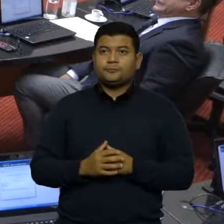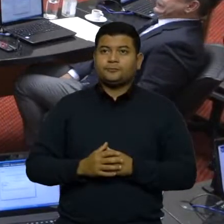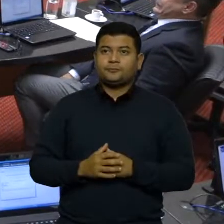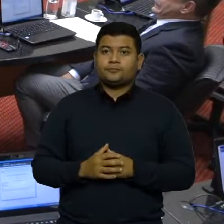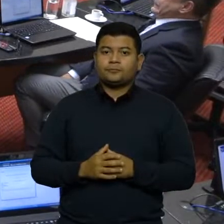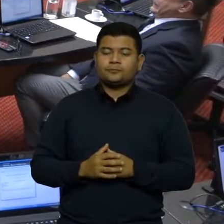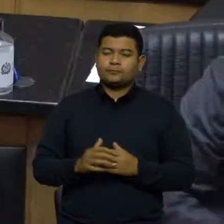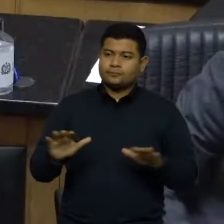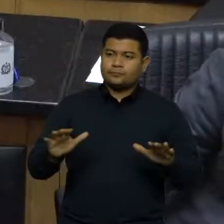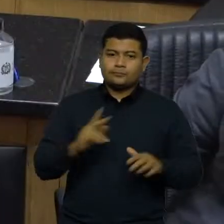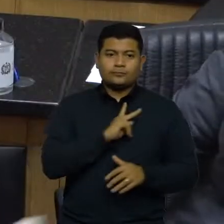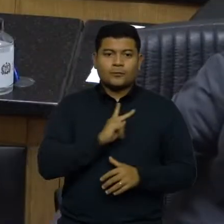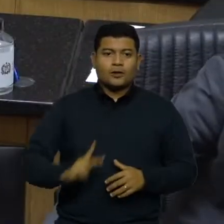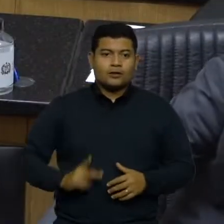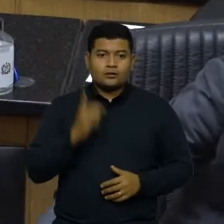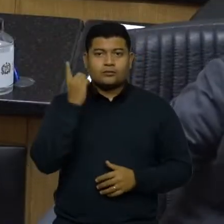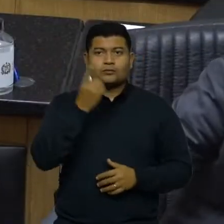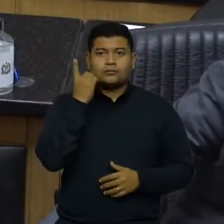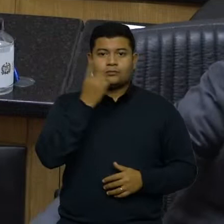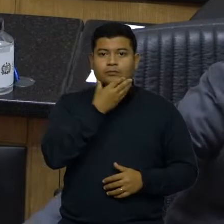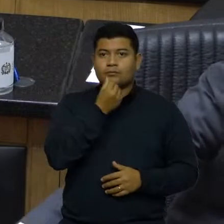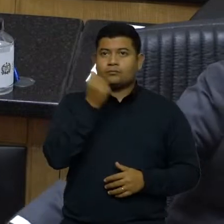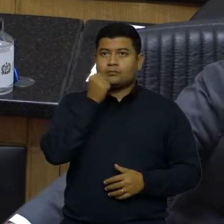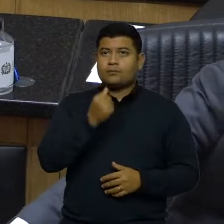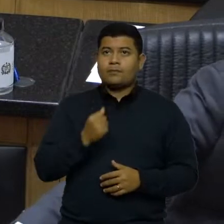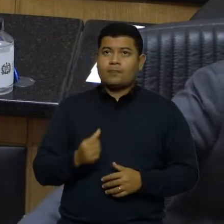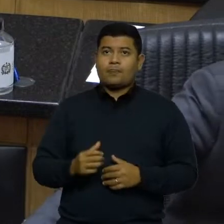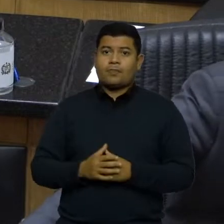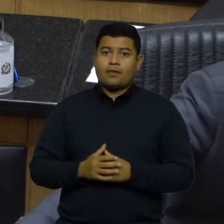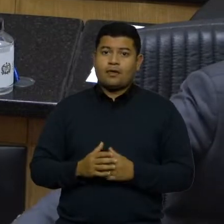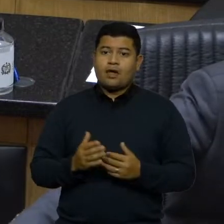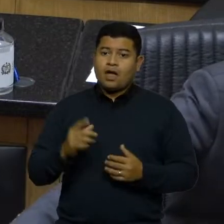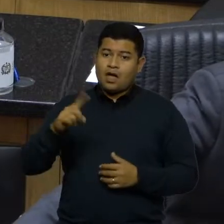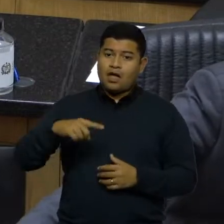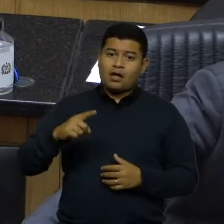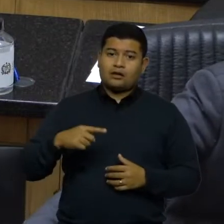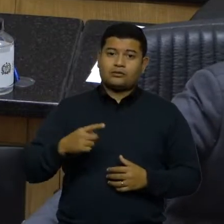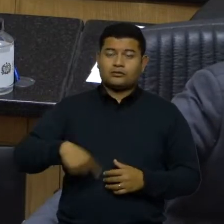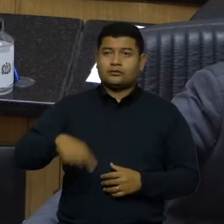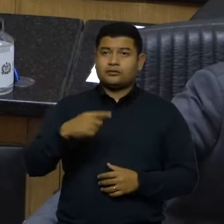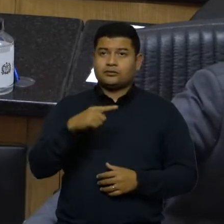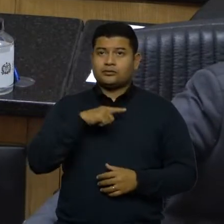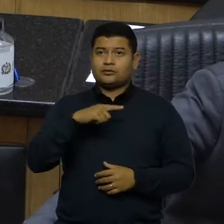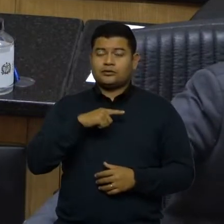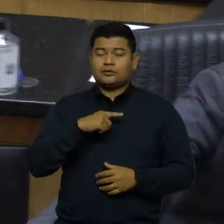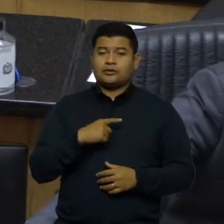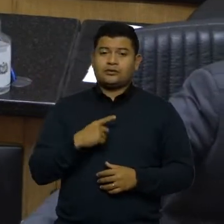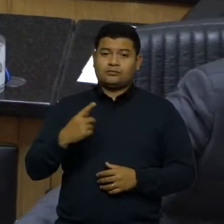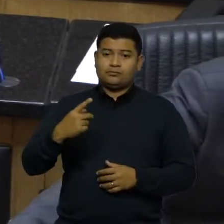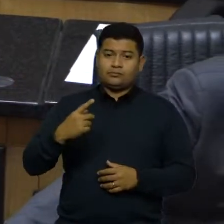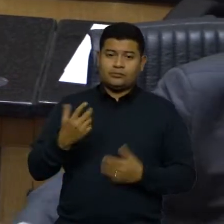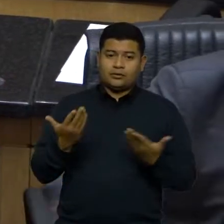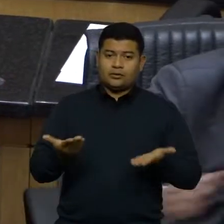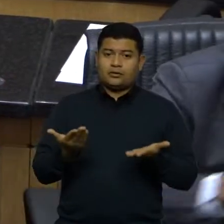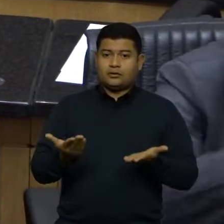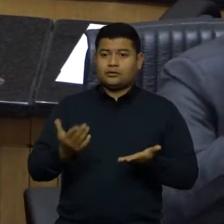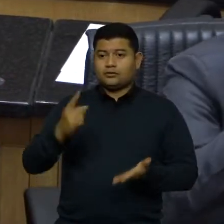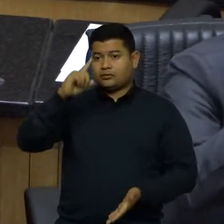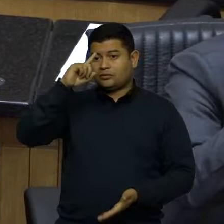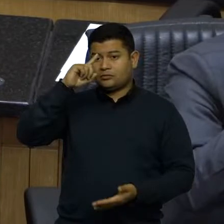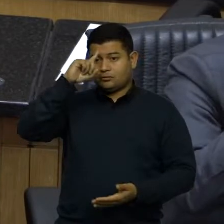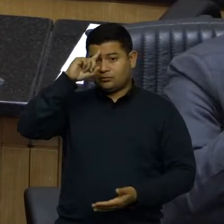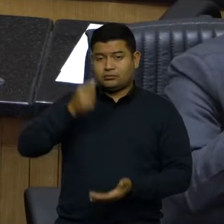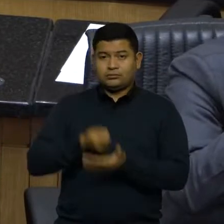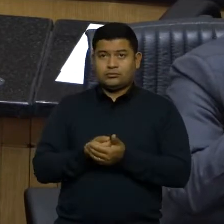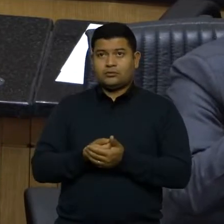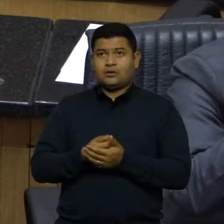deputadas, é legítimo nós termos posições políticas que possam se